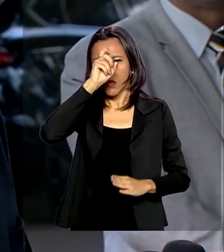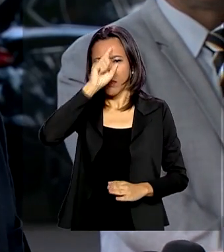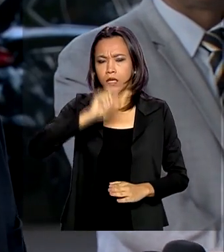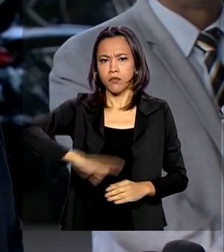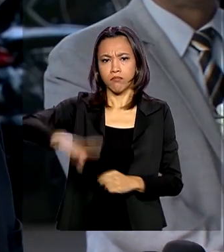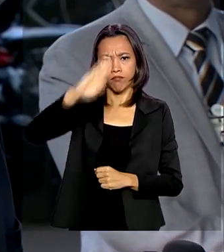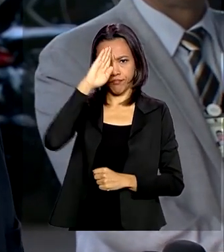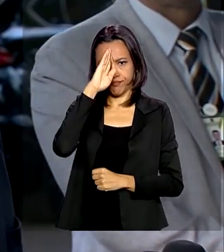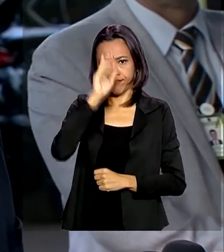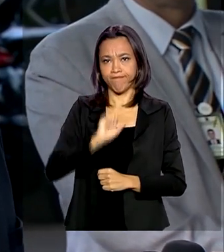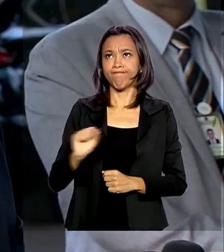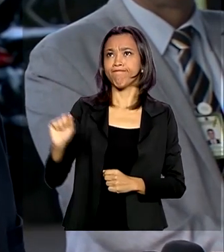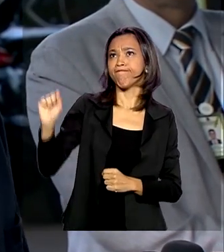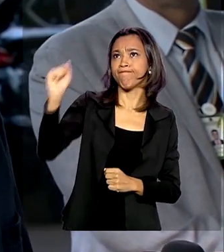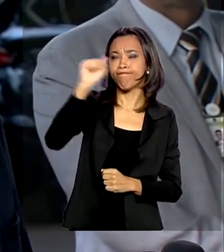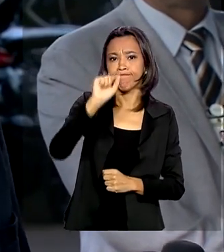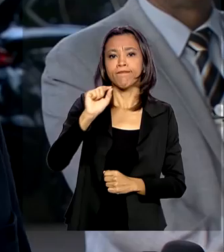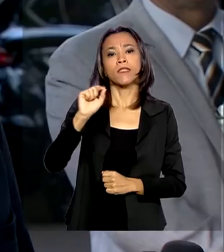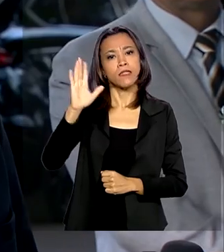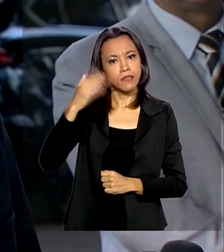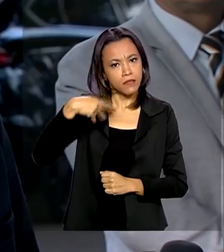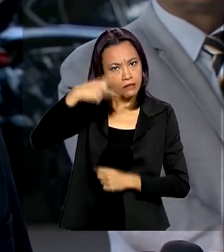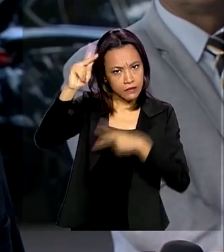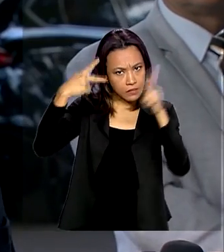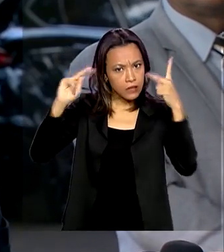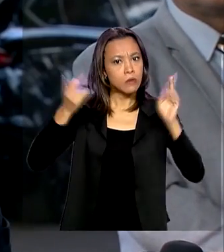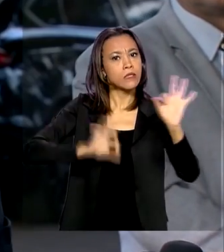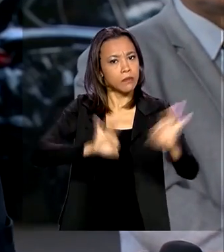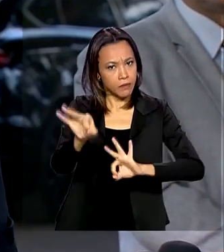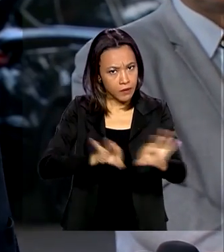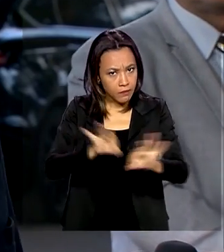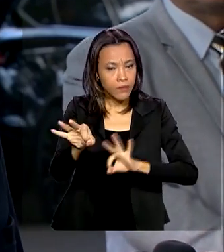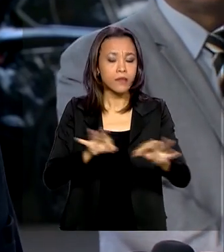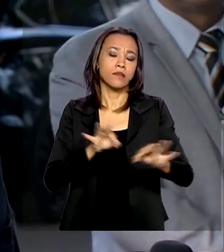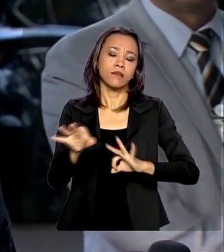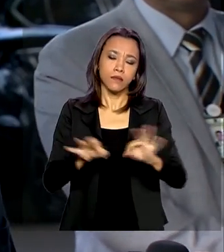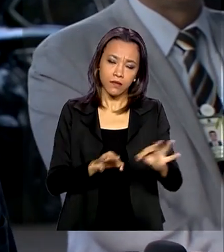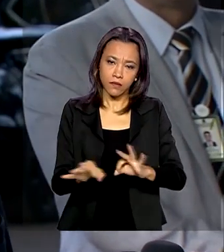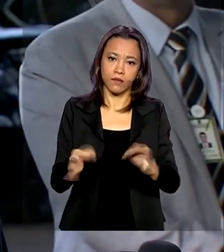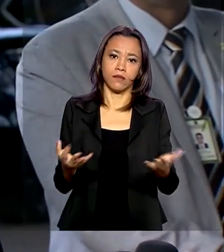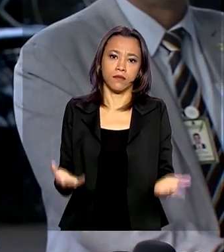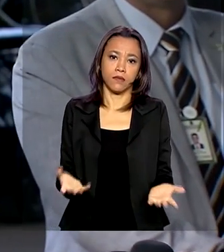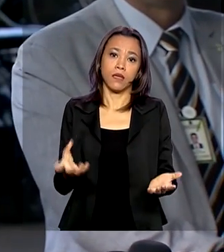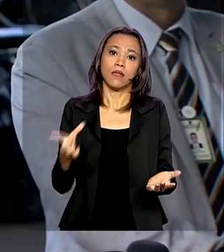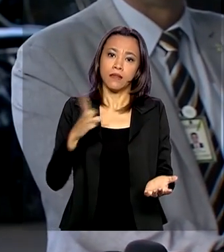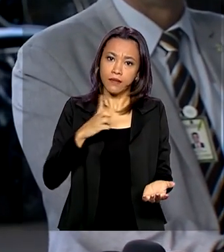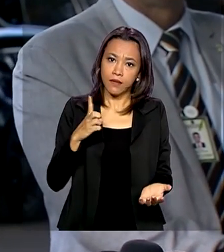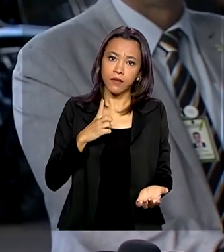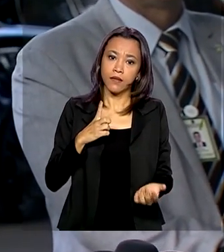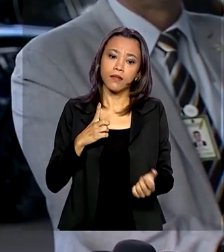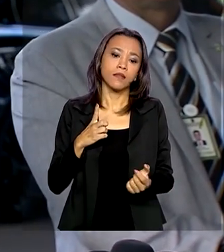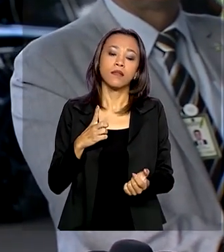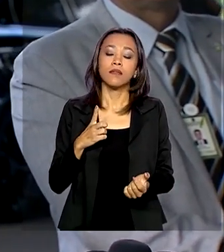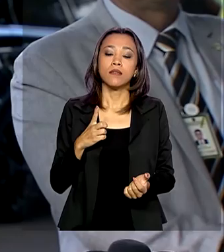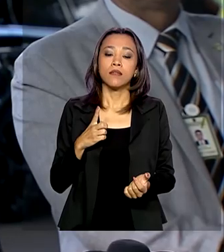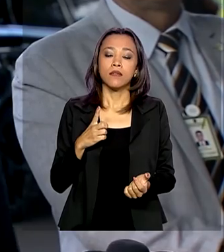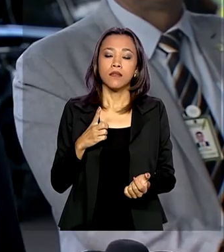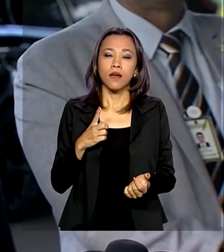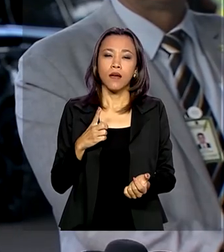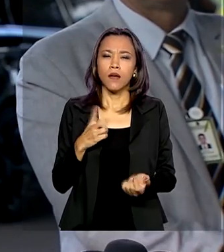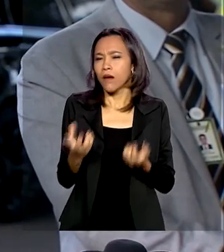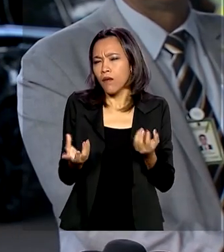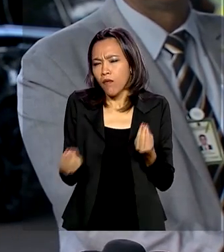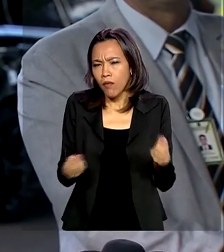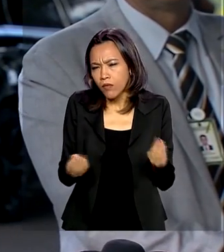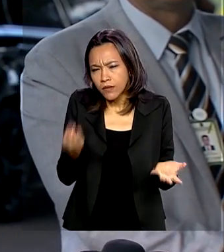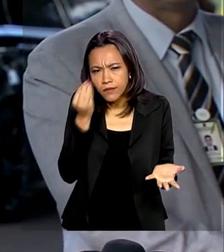estão se preparando. Estamos nos preparando com hospitais de campanha também. Existe essa possibilidade. Obviamente, o que a gente